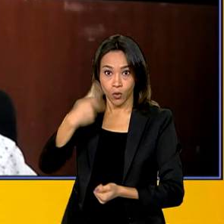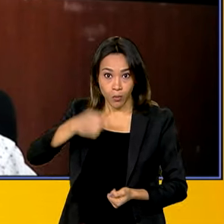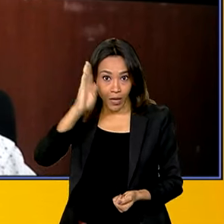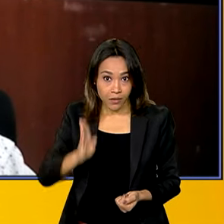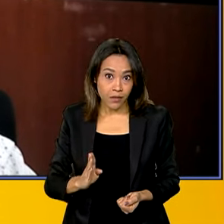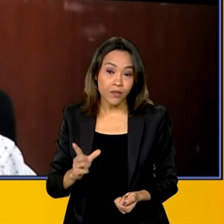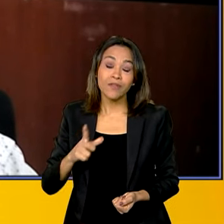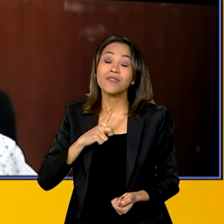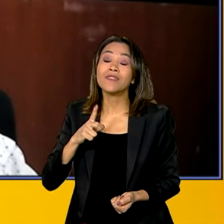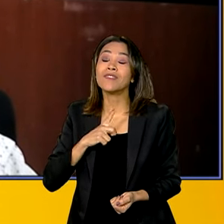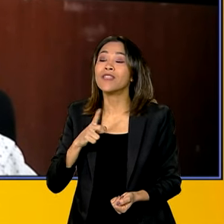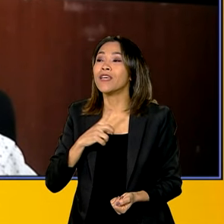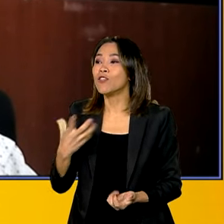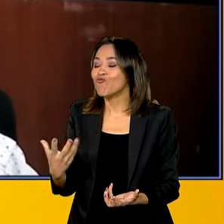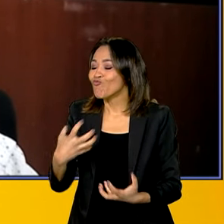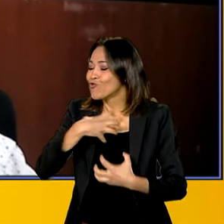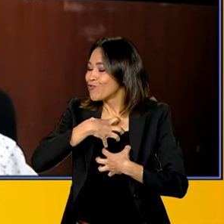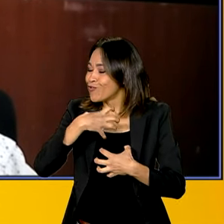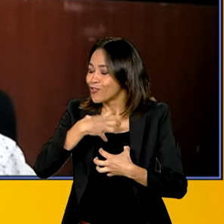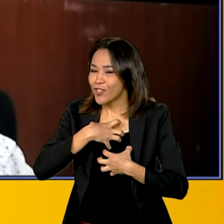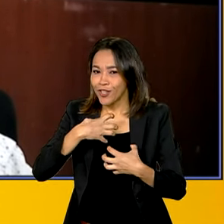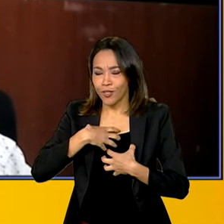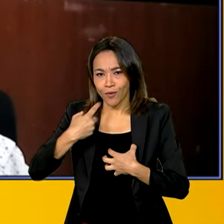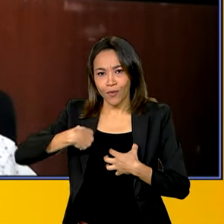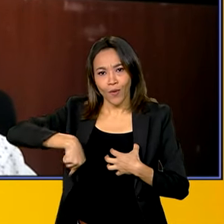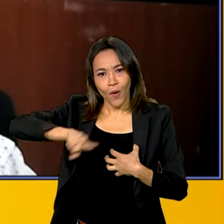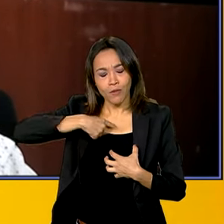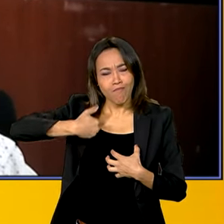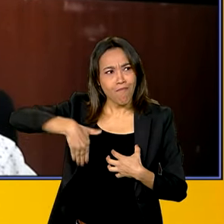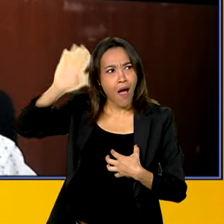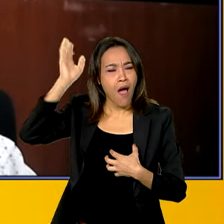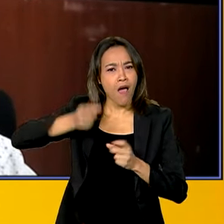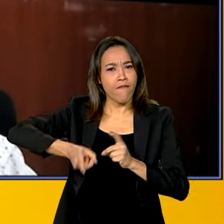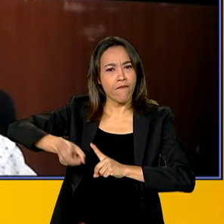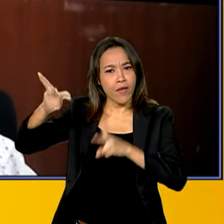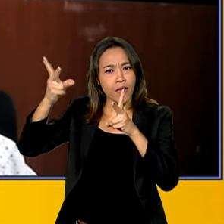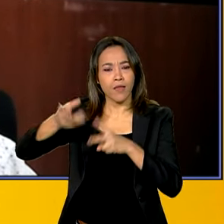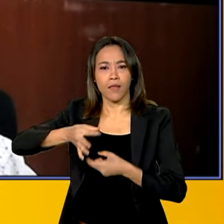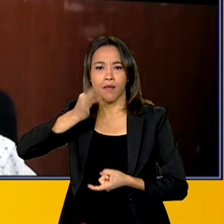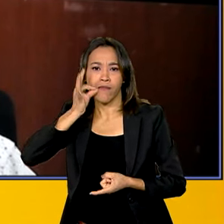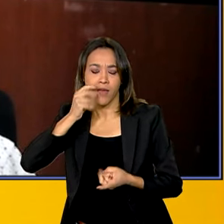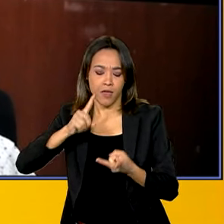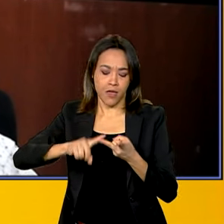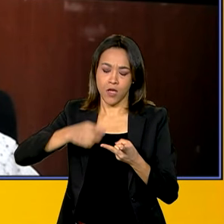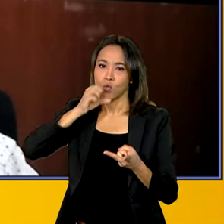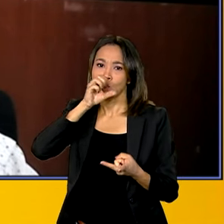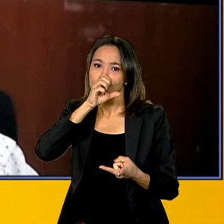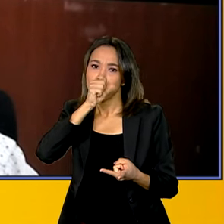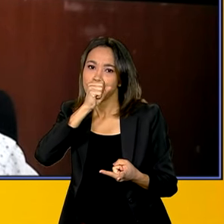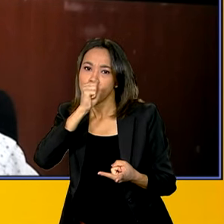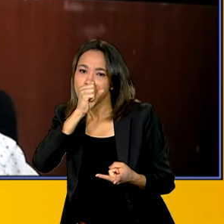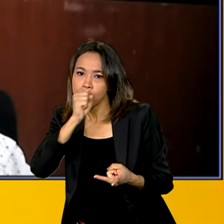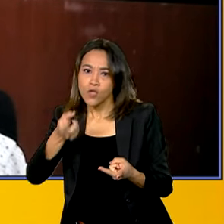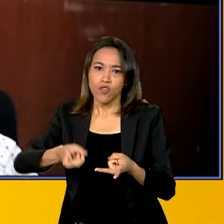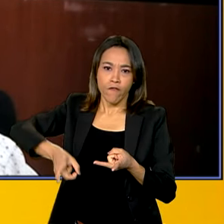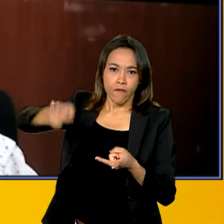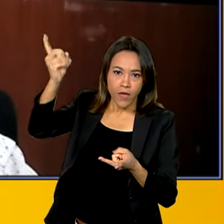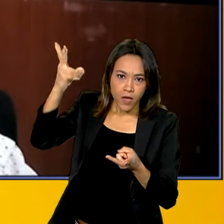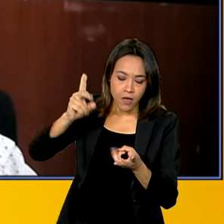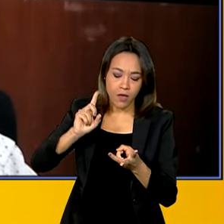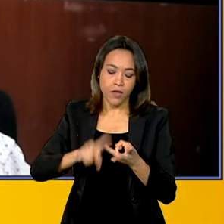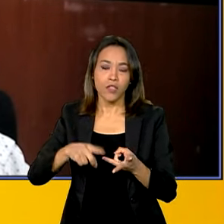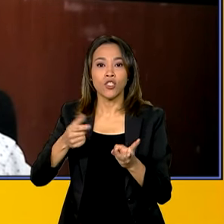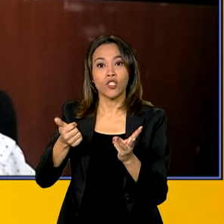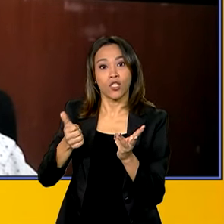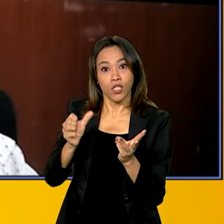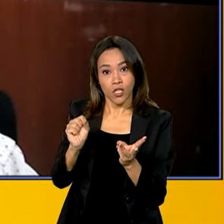produção agrícola. Somos hoje o maior exportador de café, somos o maior exportador de suco de laranja, segundo de soja,